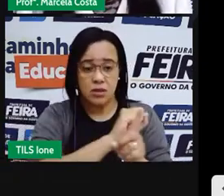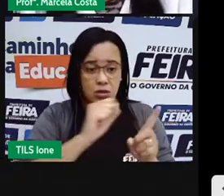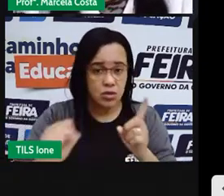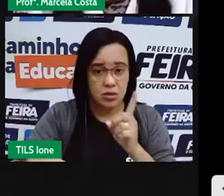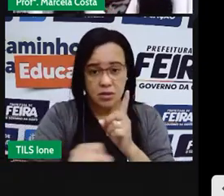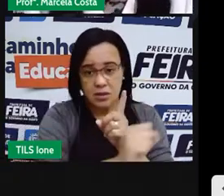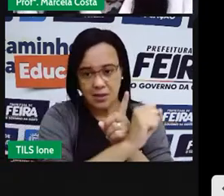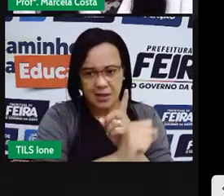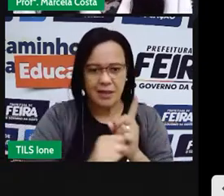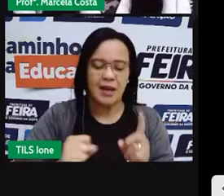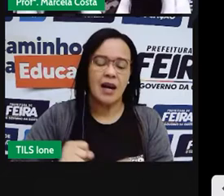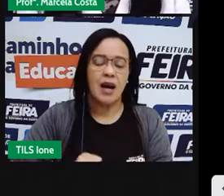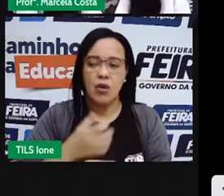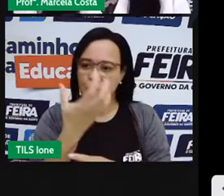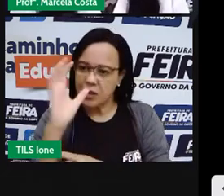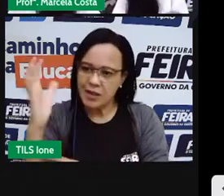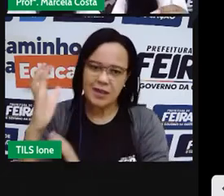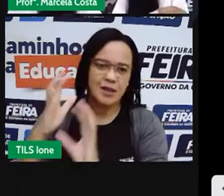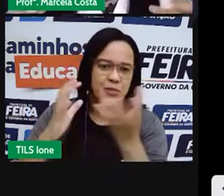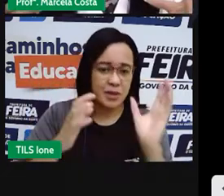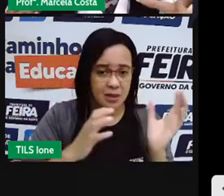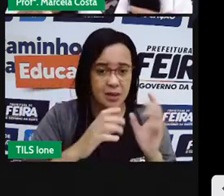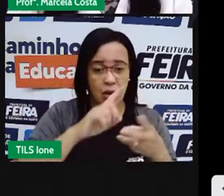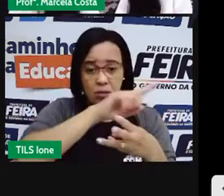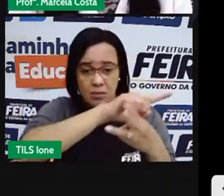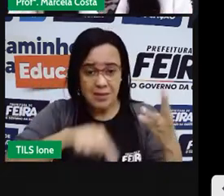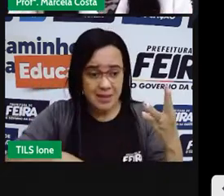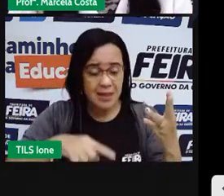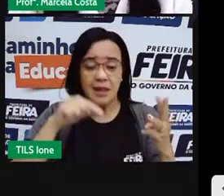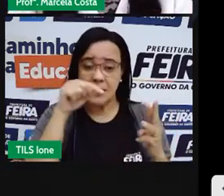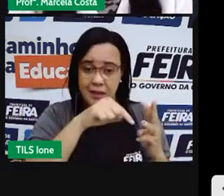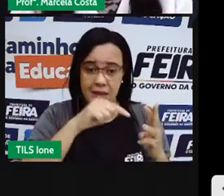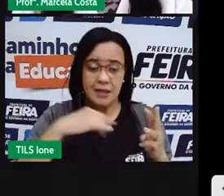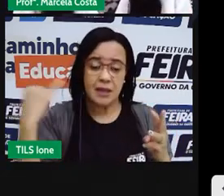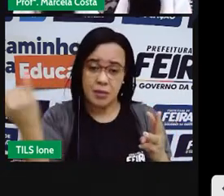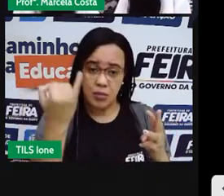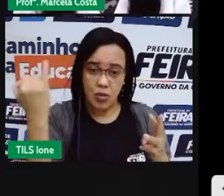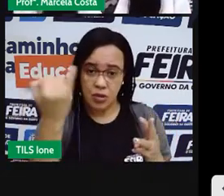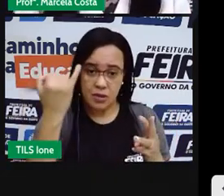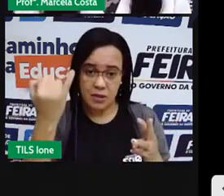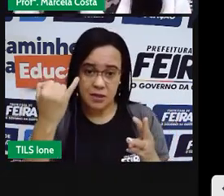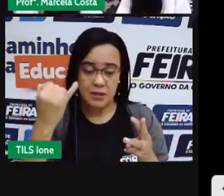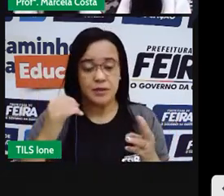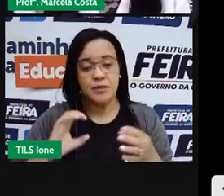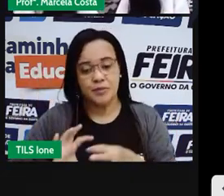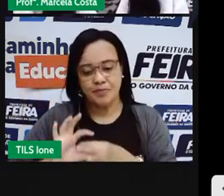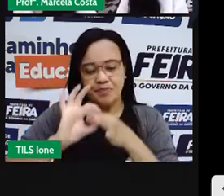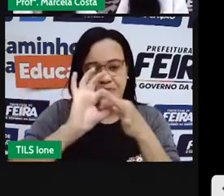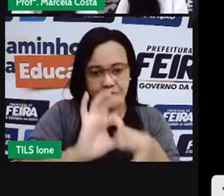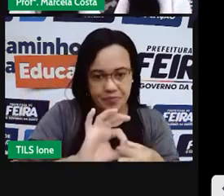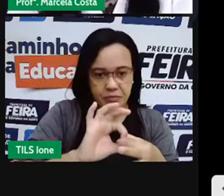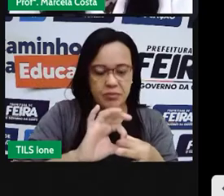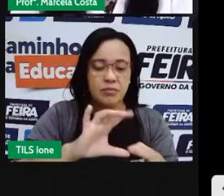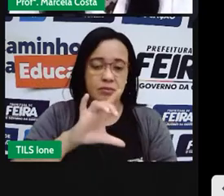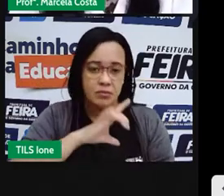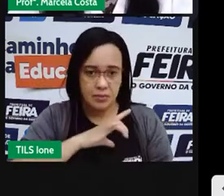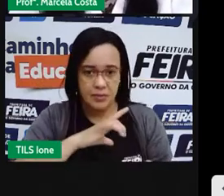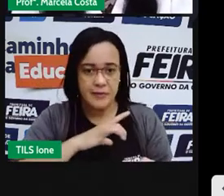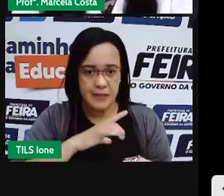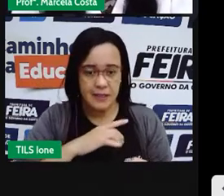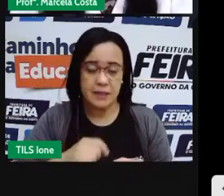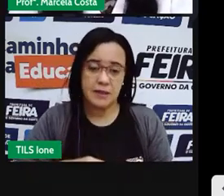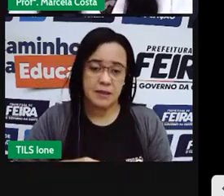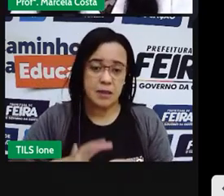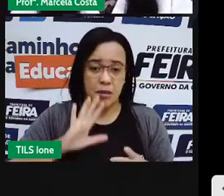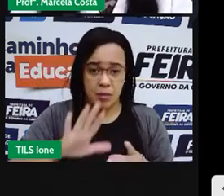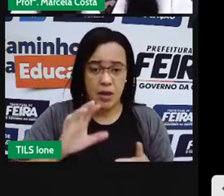três maneiras diferentes que se encaixam. Para que a sustentabilidade aconteça, ela tem que